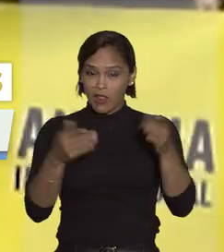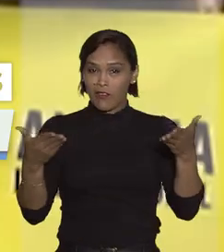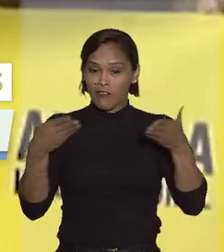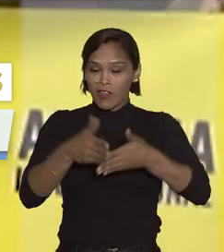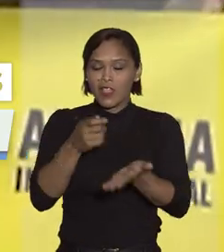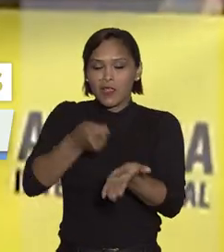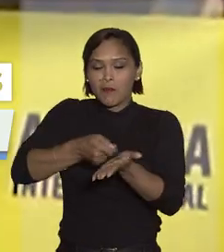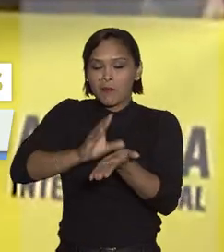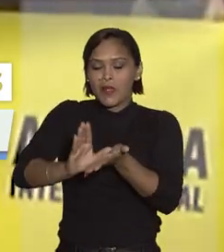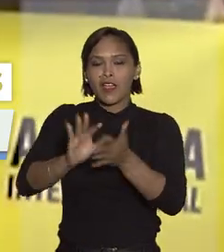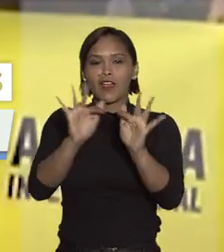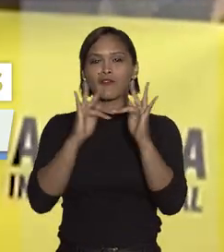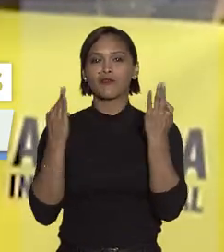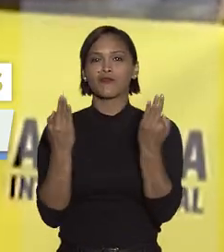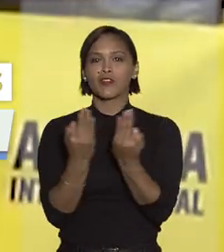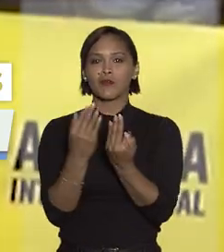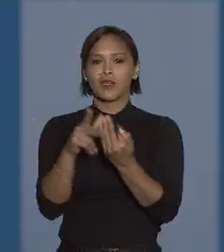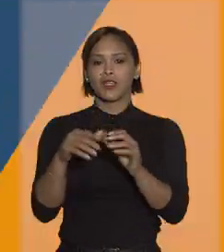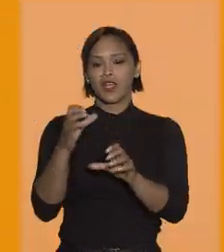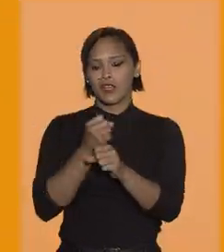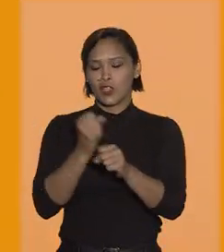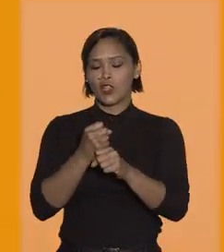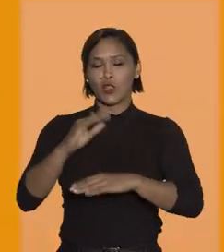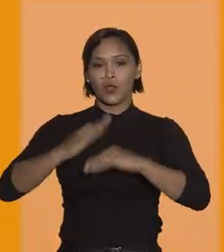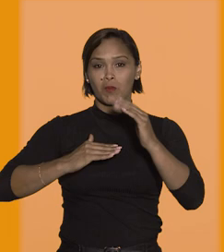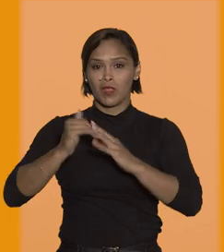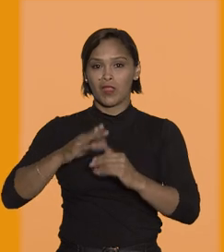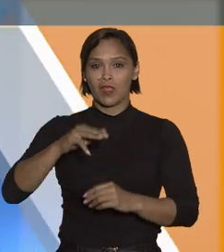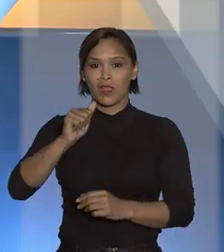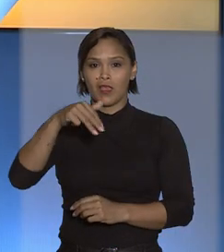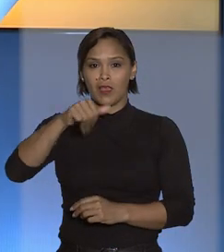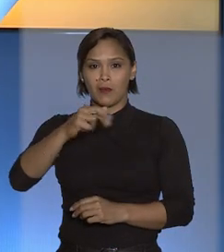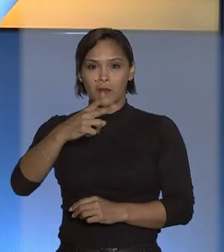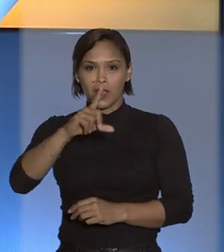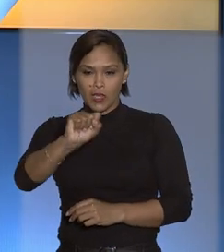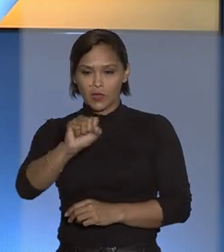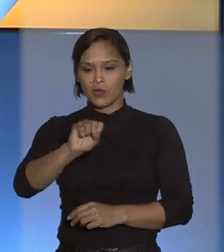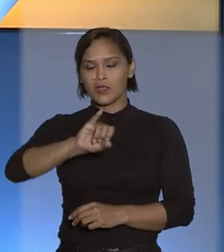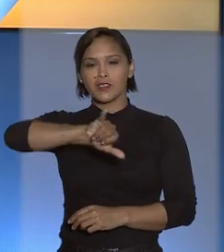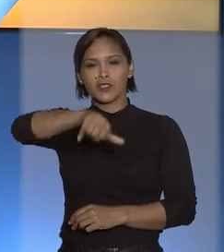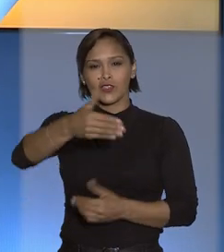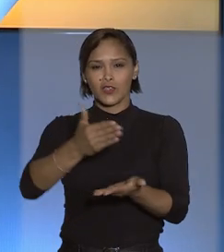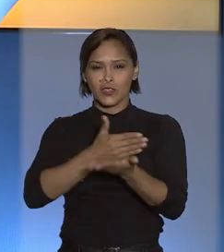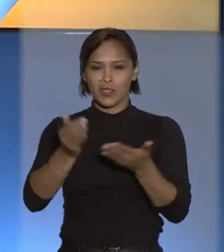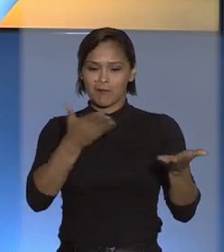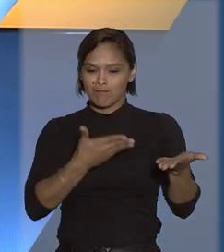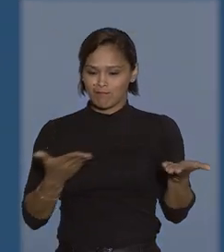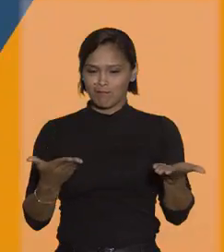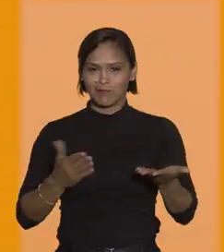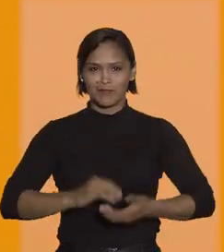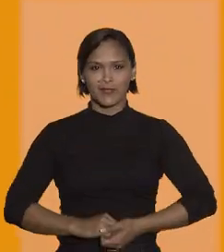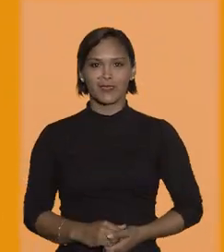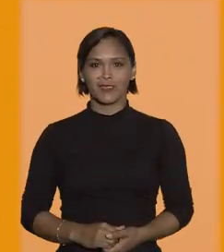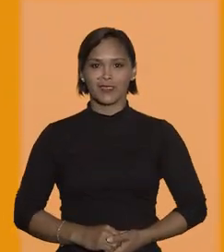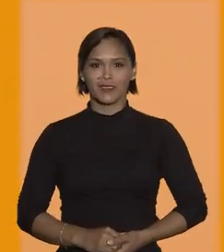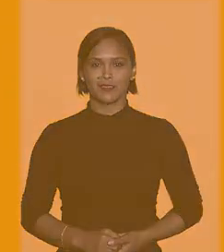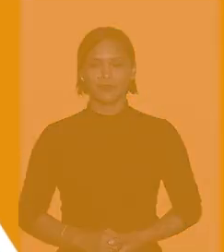ter que indenizar familiares do pedreiro Amarildo. O STJ Notícias começa agora.